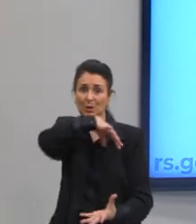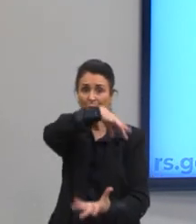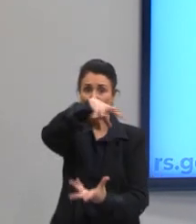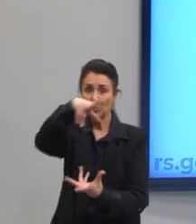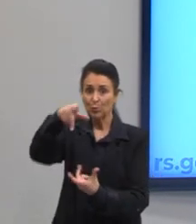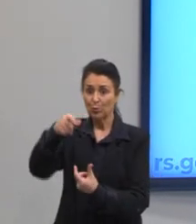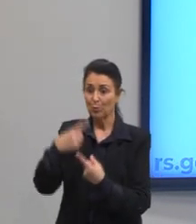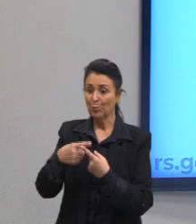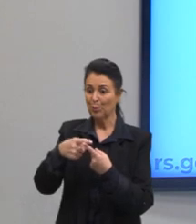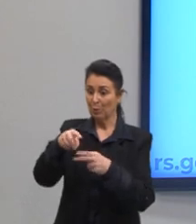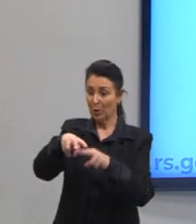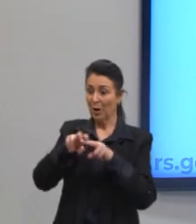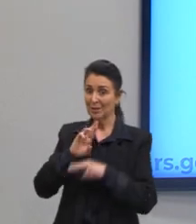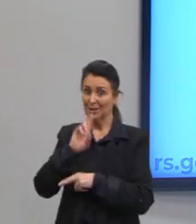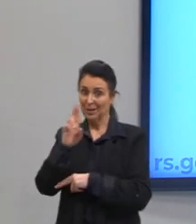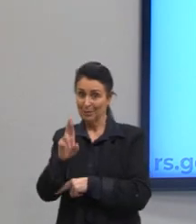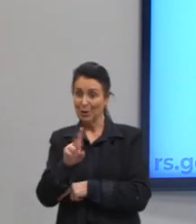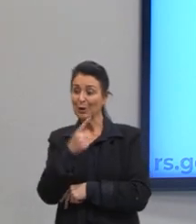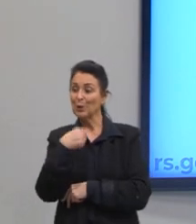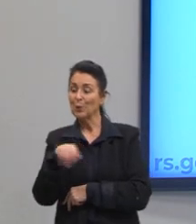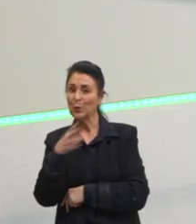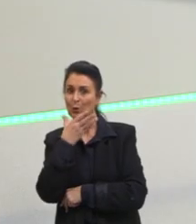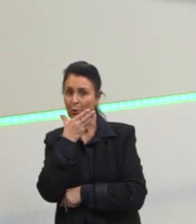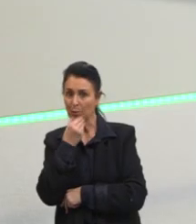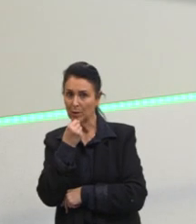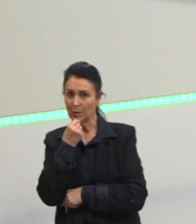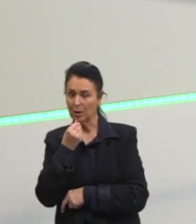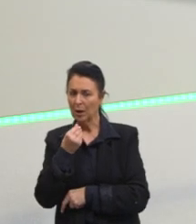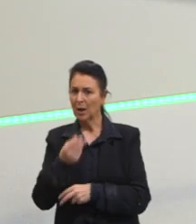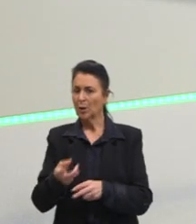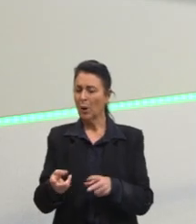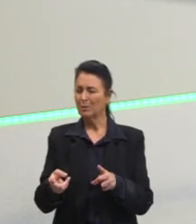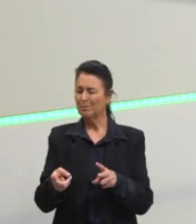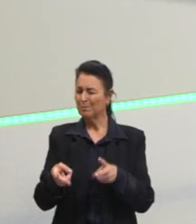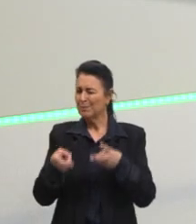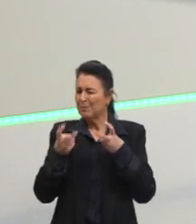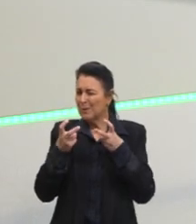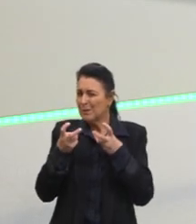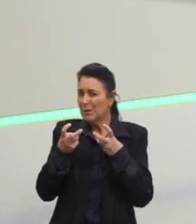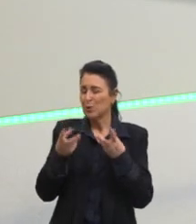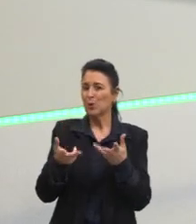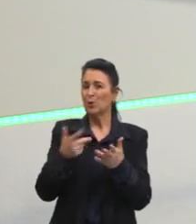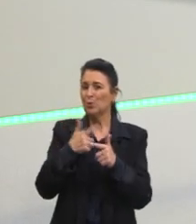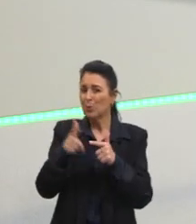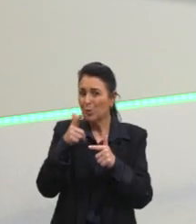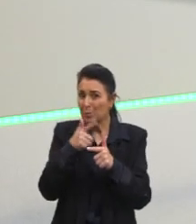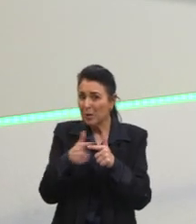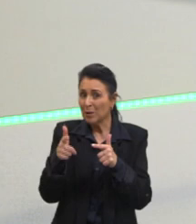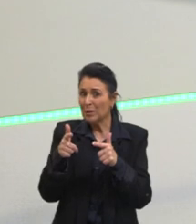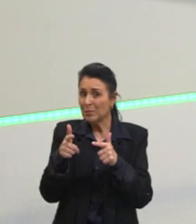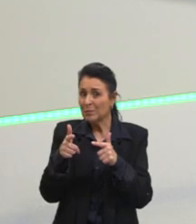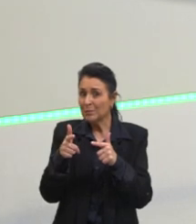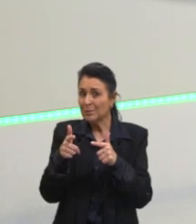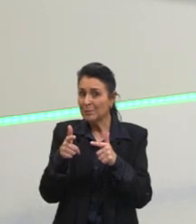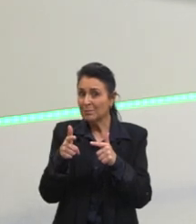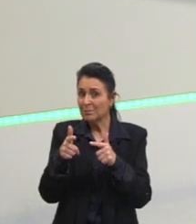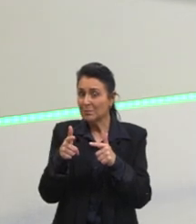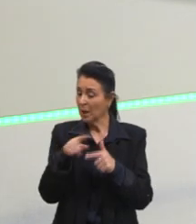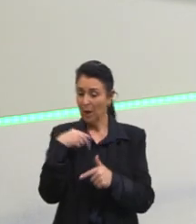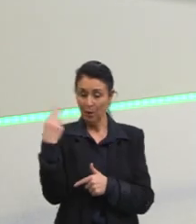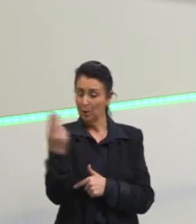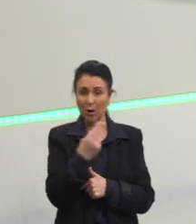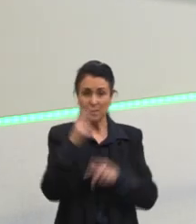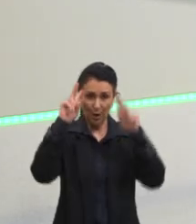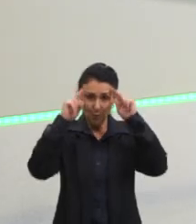constatou que o problema da situação, a razão da situação caótica do mundo é o próprio ser